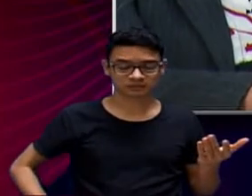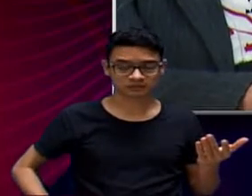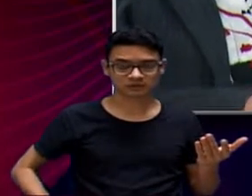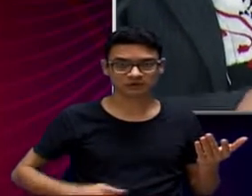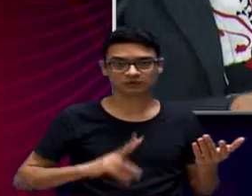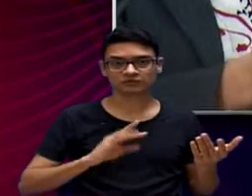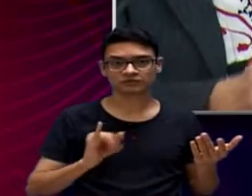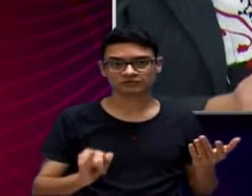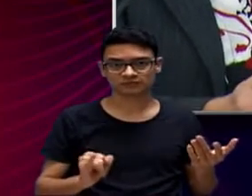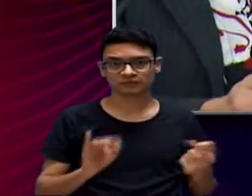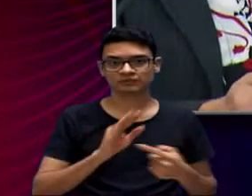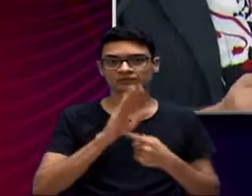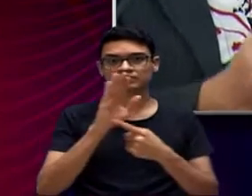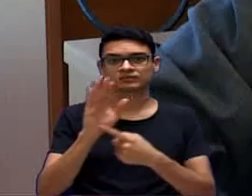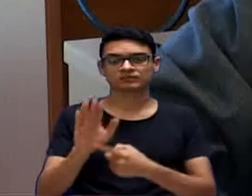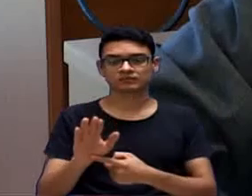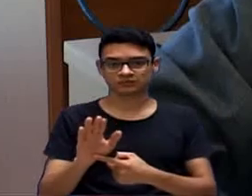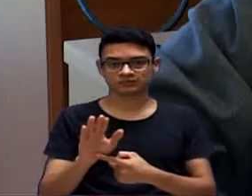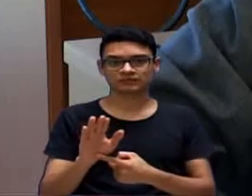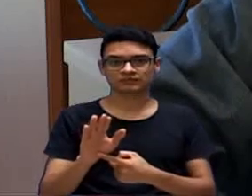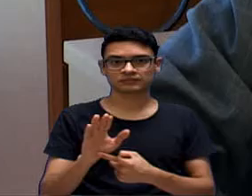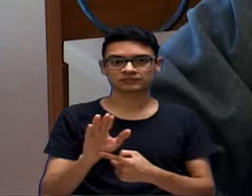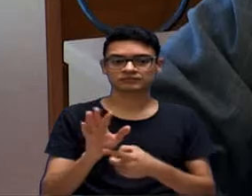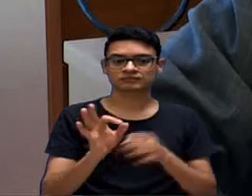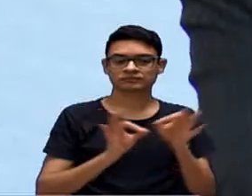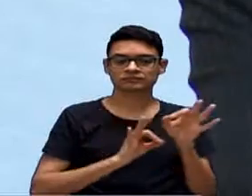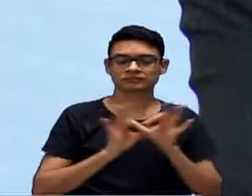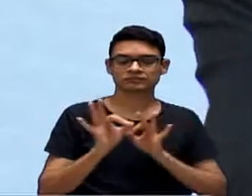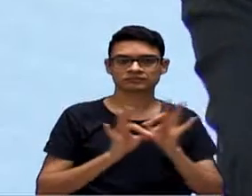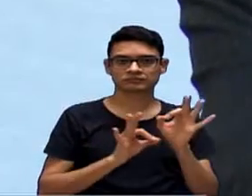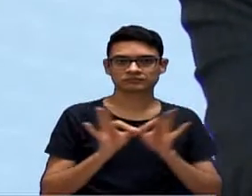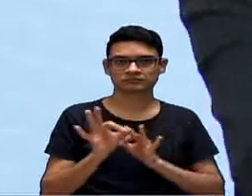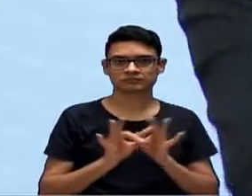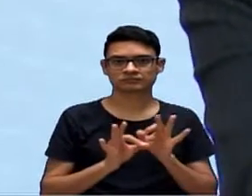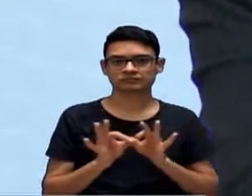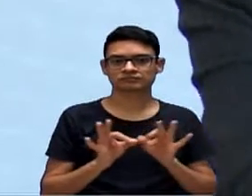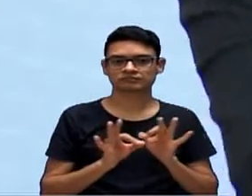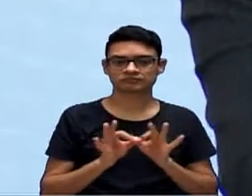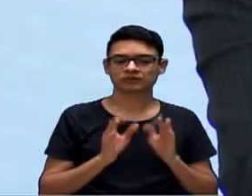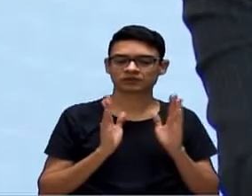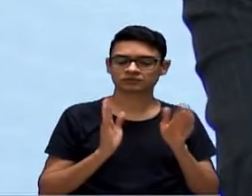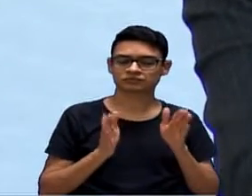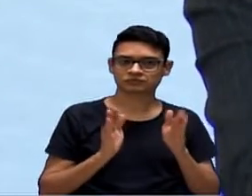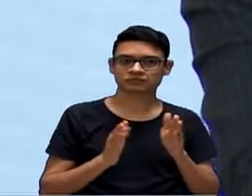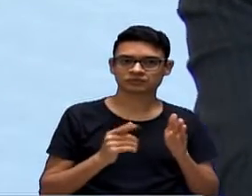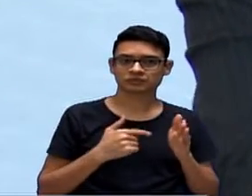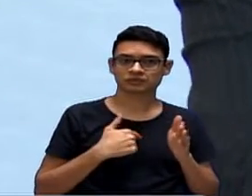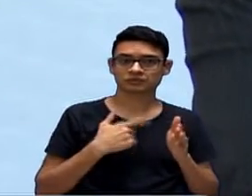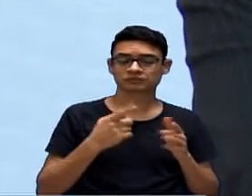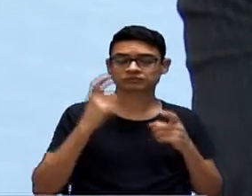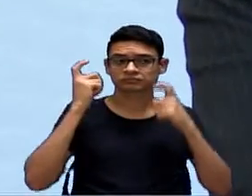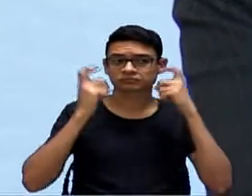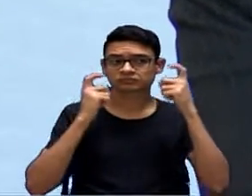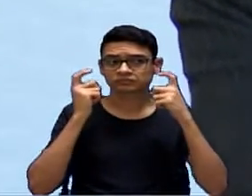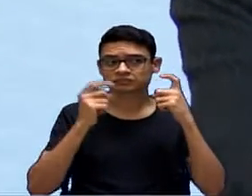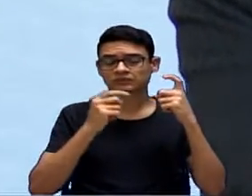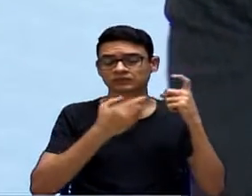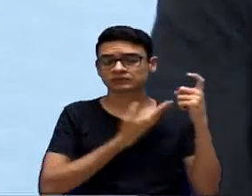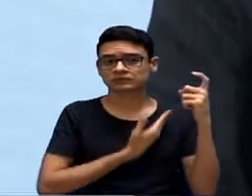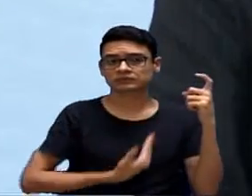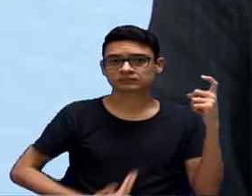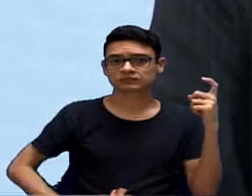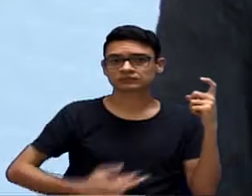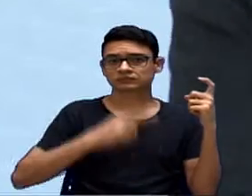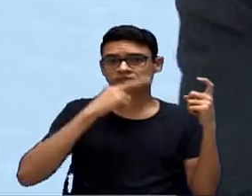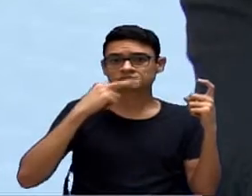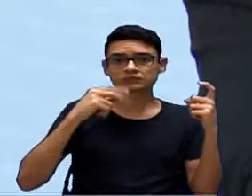aqui, ele vai implementar, o senhor tem confiabilidade no governo, que o senhor já se diz, tem demonstrado, o senhor não tem por que ter receio